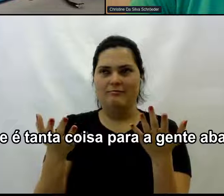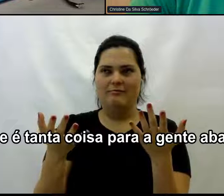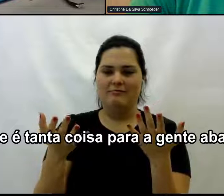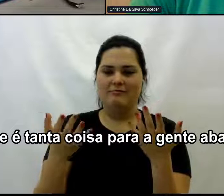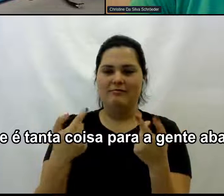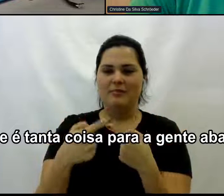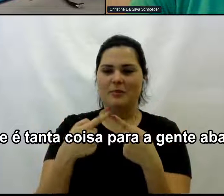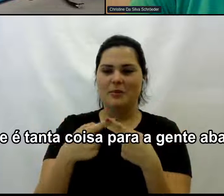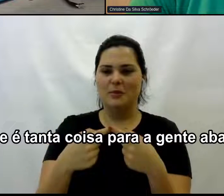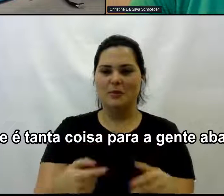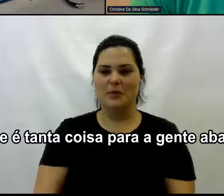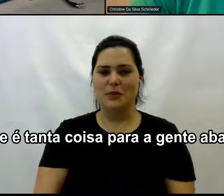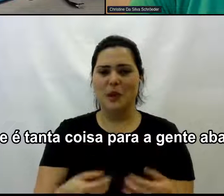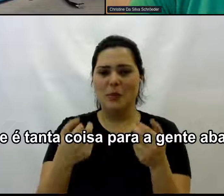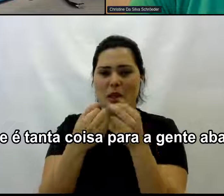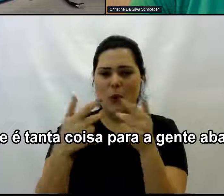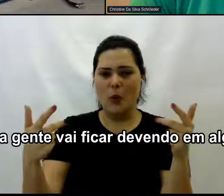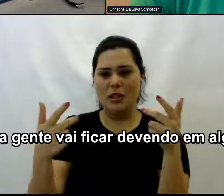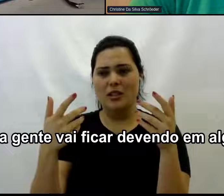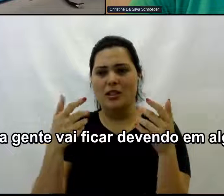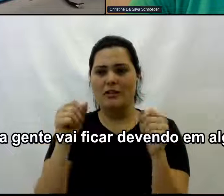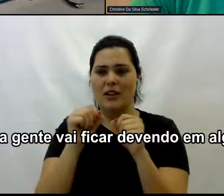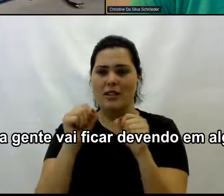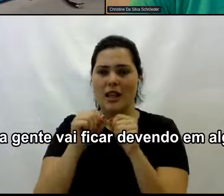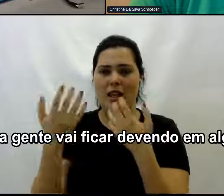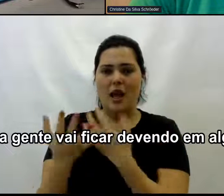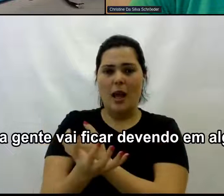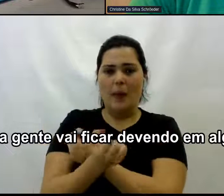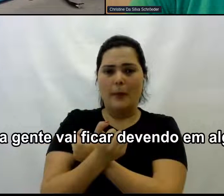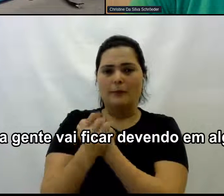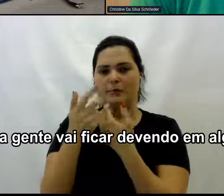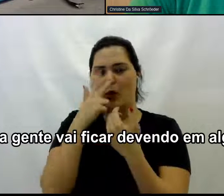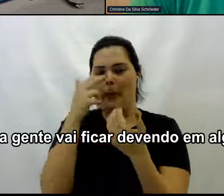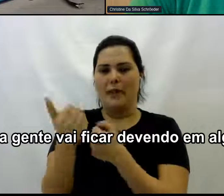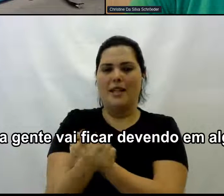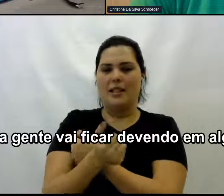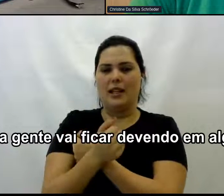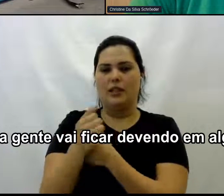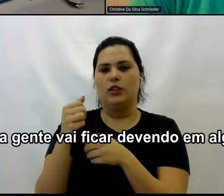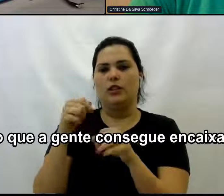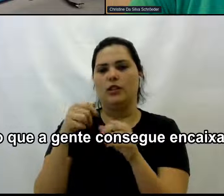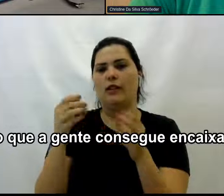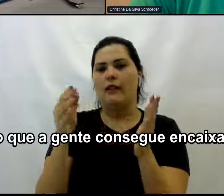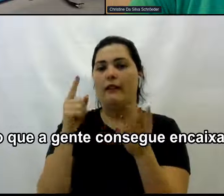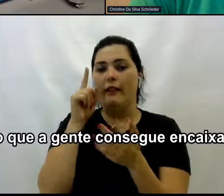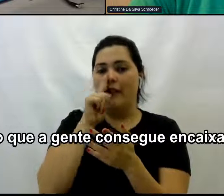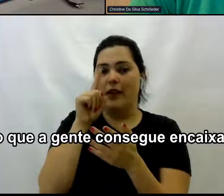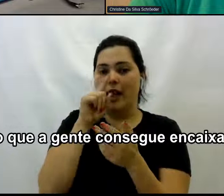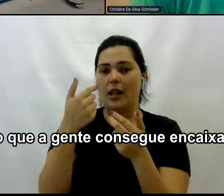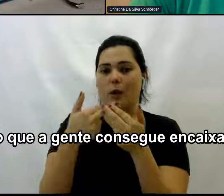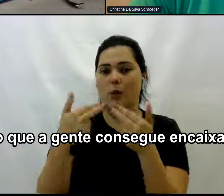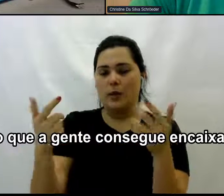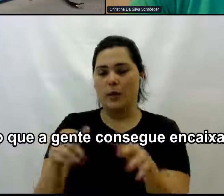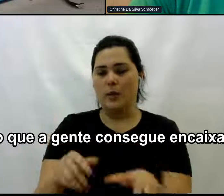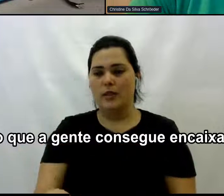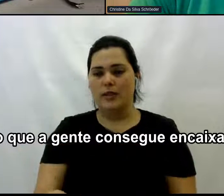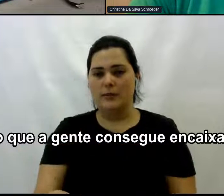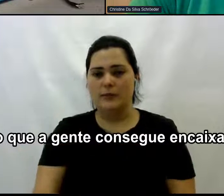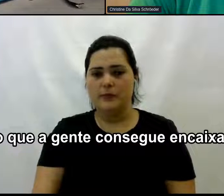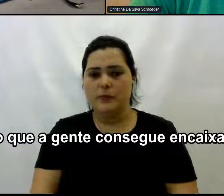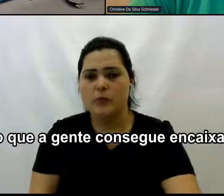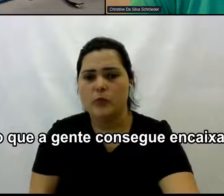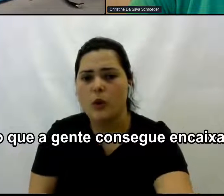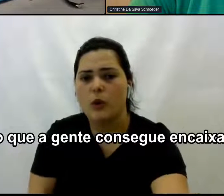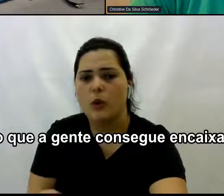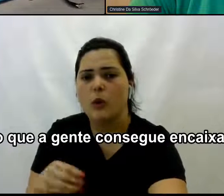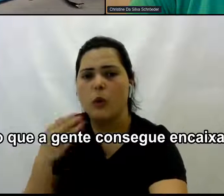Tanta coisa Para a gente Abarcar Que às vezes A gente vai ficar Devendo em alguma coisa E Como que a gente Consegue